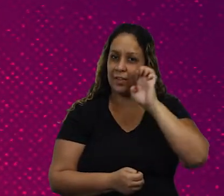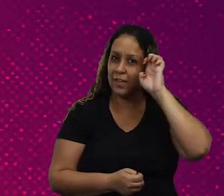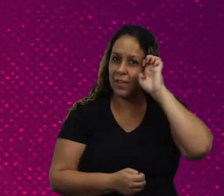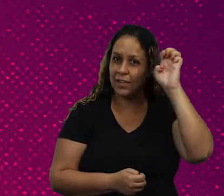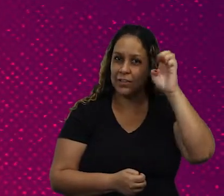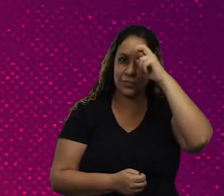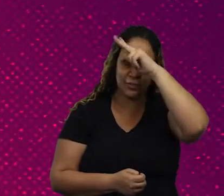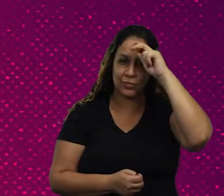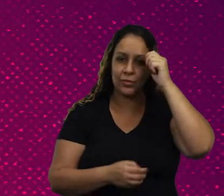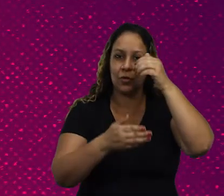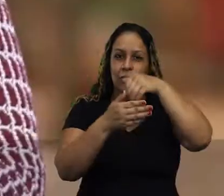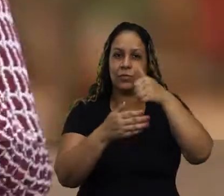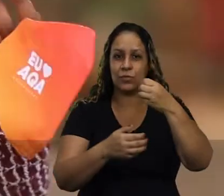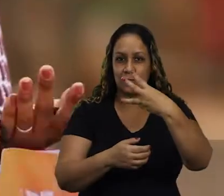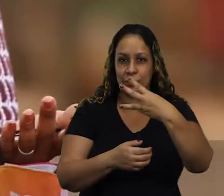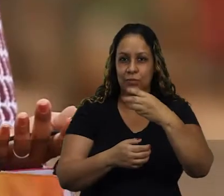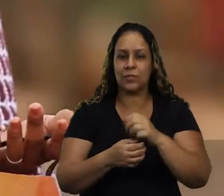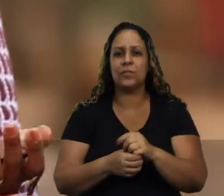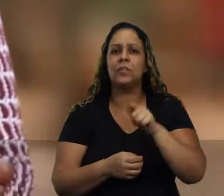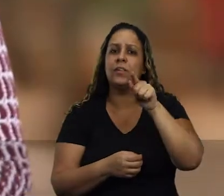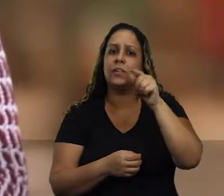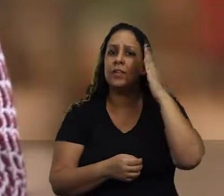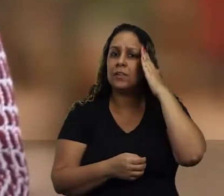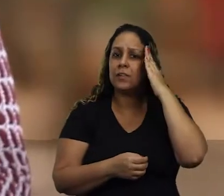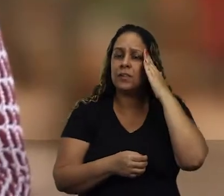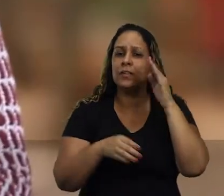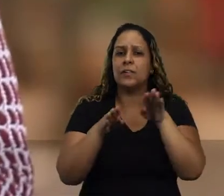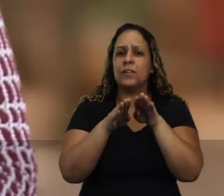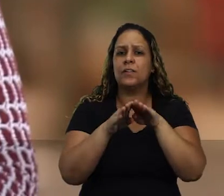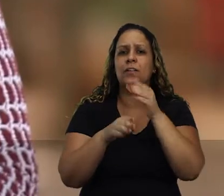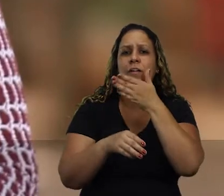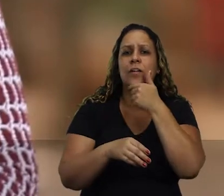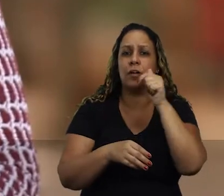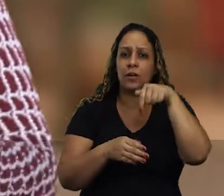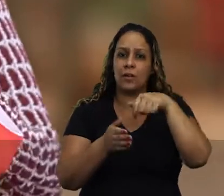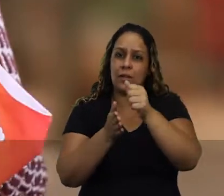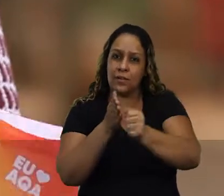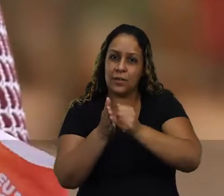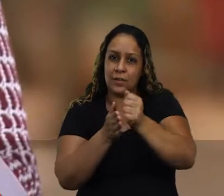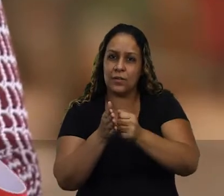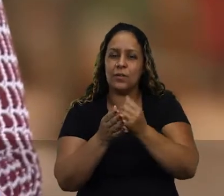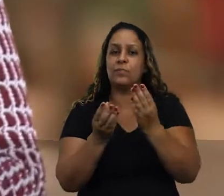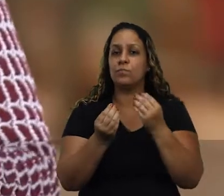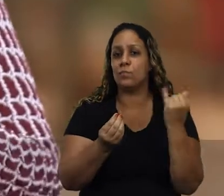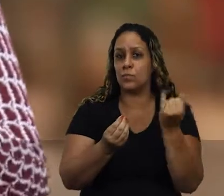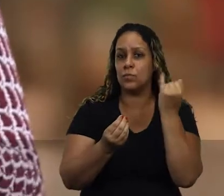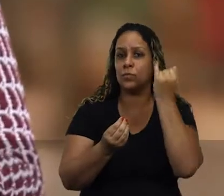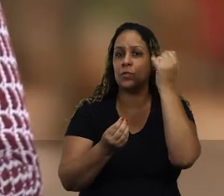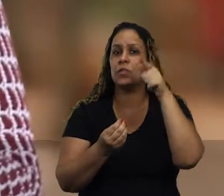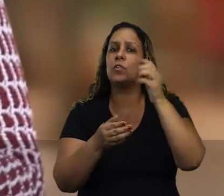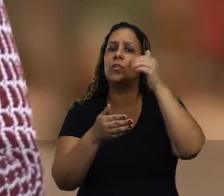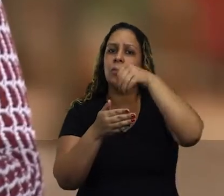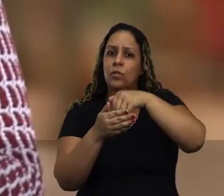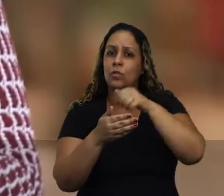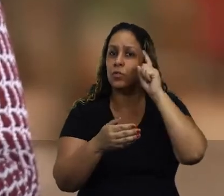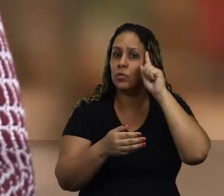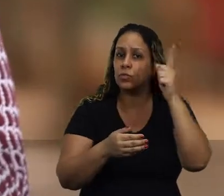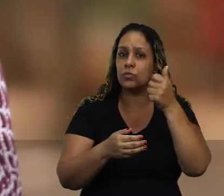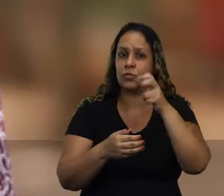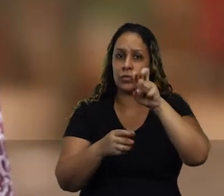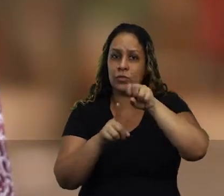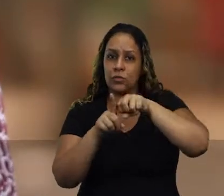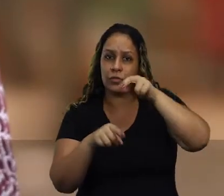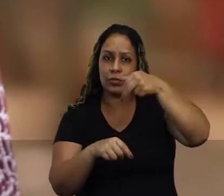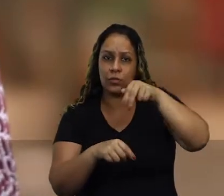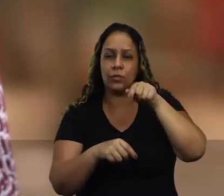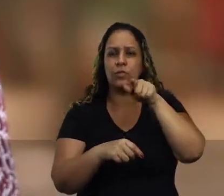Prefeito. Vote 13. Se você também quer o melhor para Araraquara, é muito importante que você vote no dia 15. E